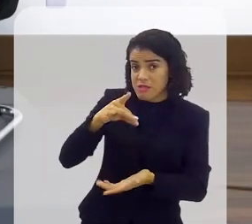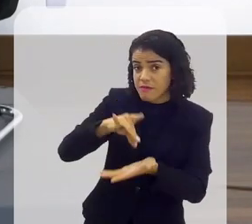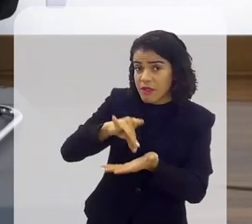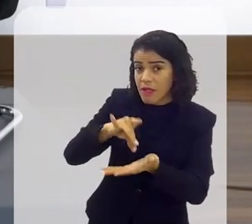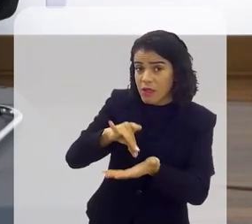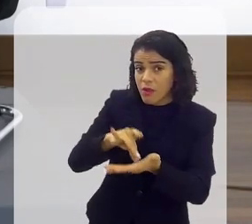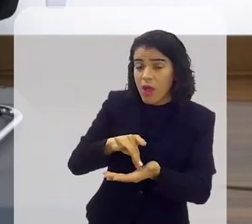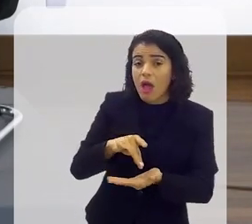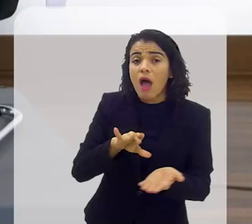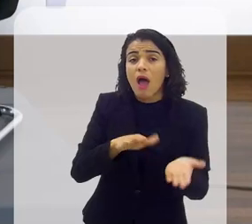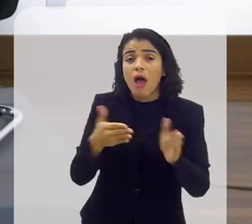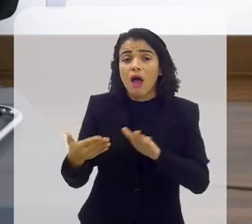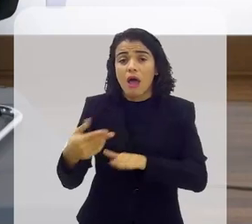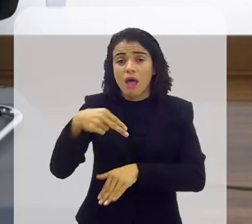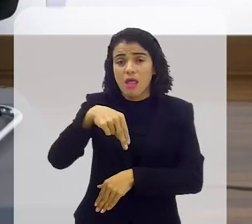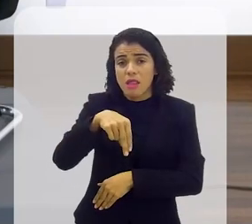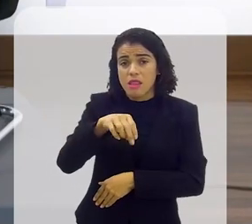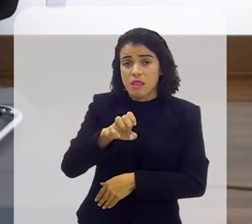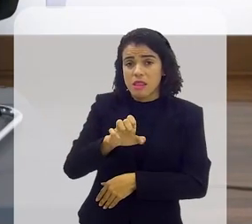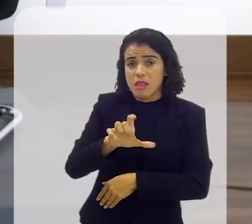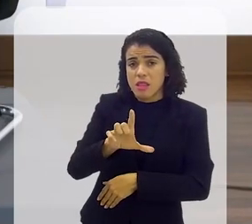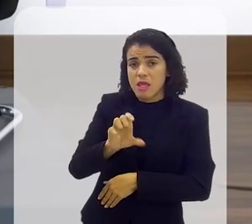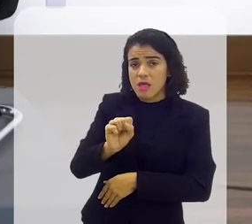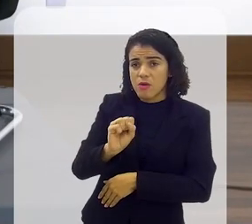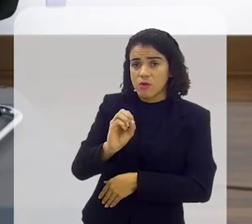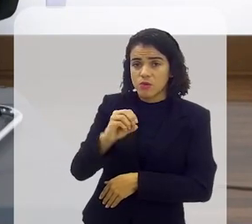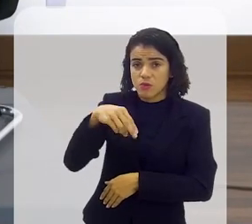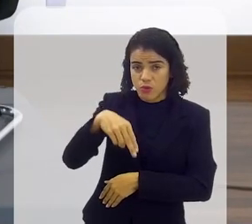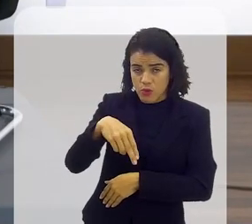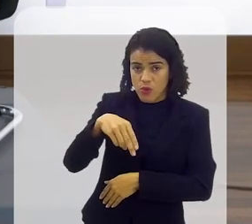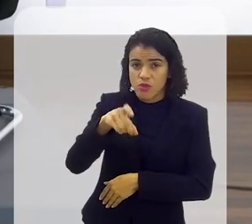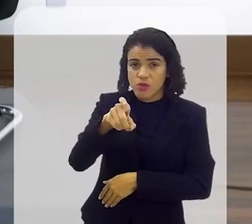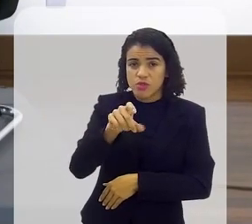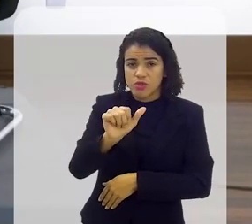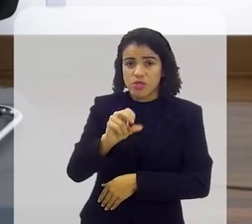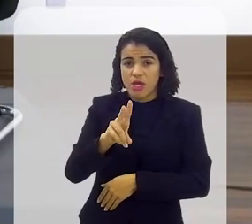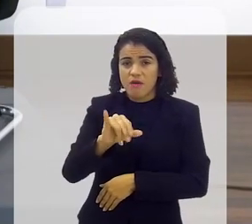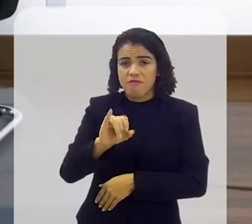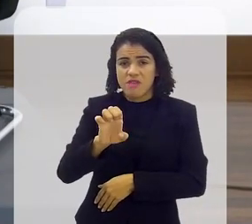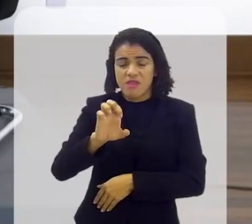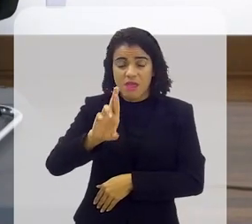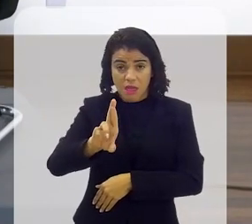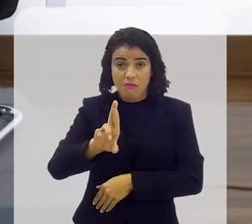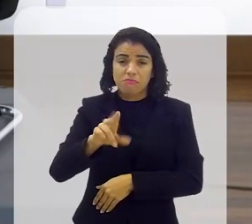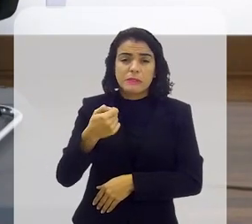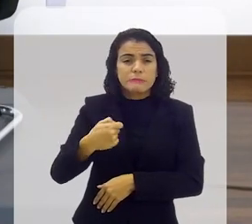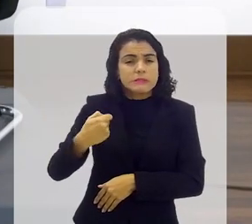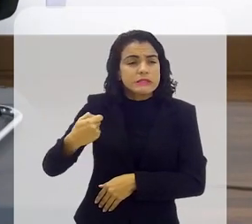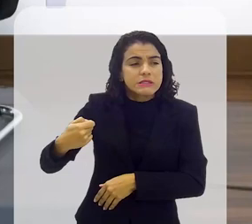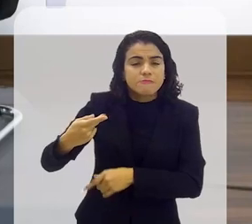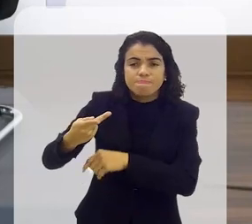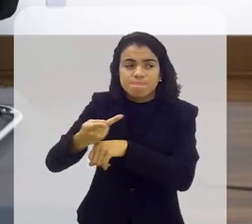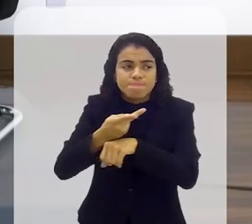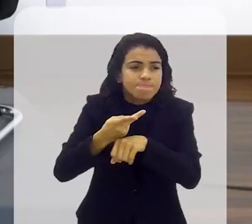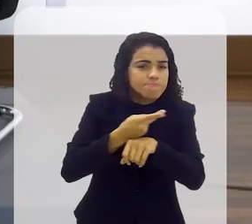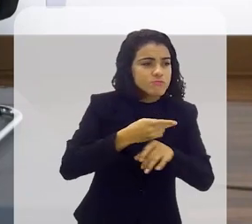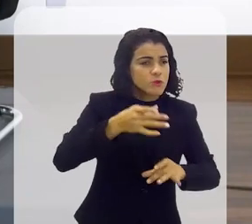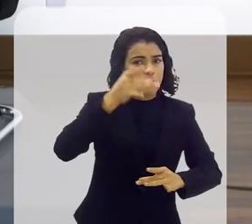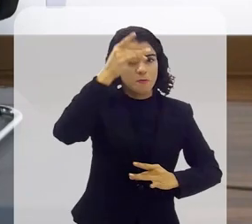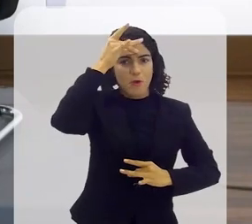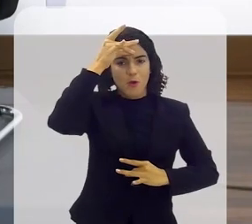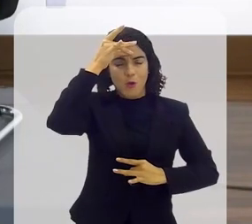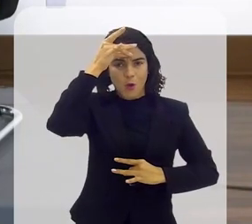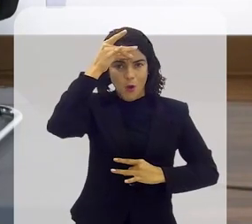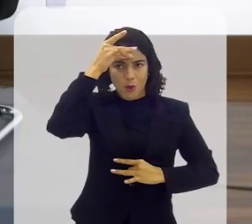sinceramente acho que com a morte do Nelson Xavier você hoje para fazer o Chico você tem que buscar um personagem um